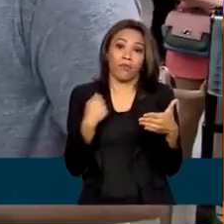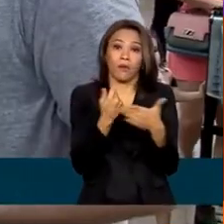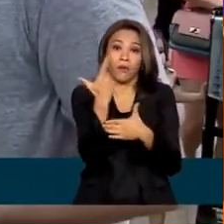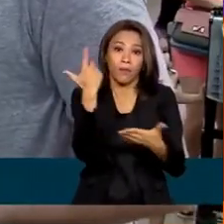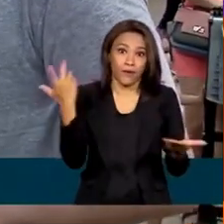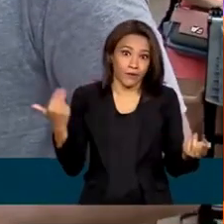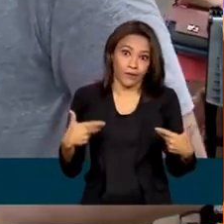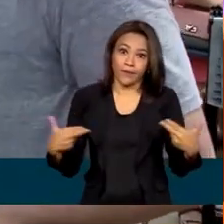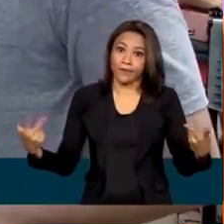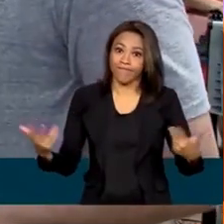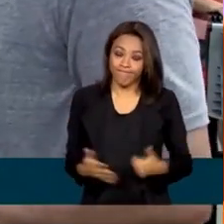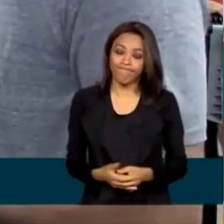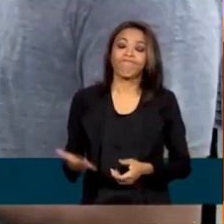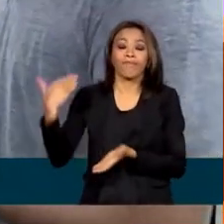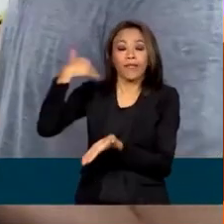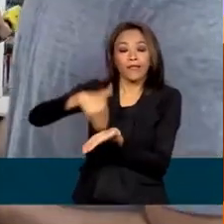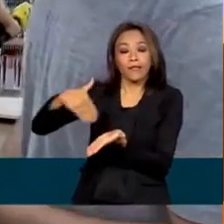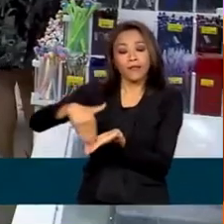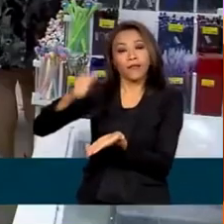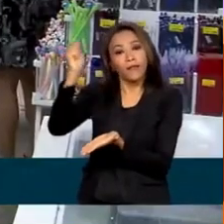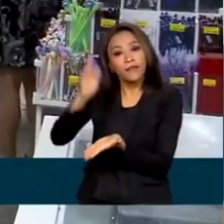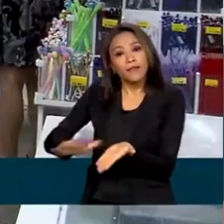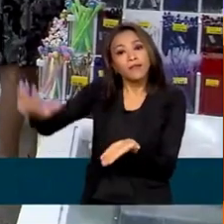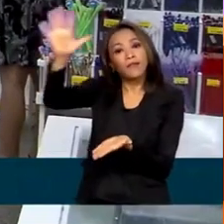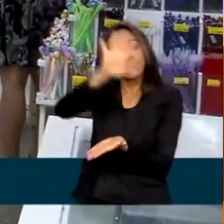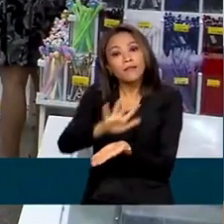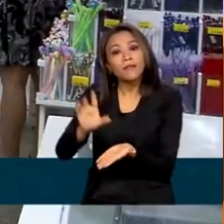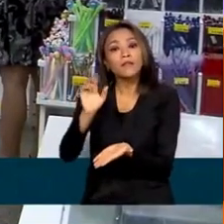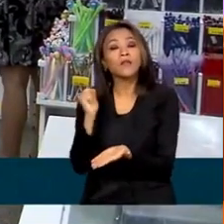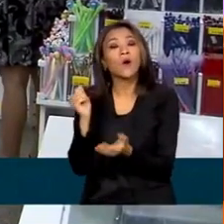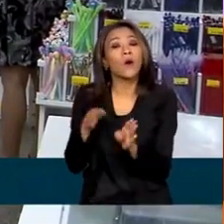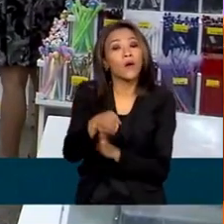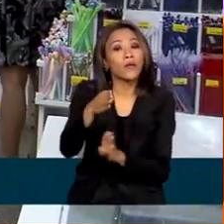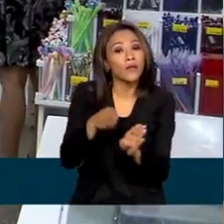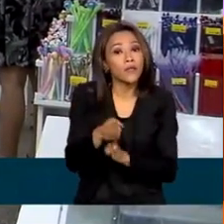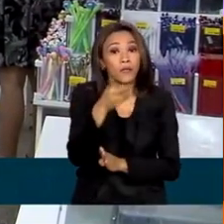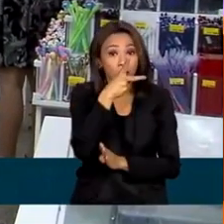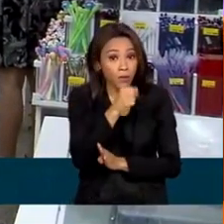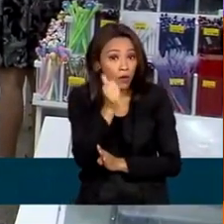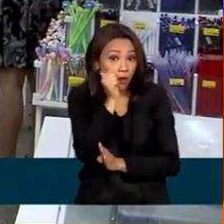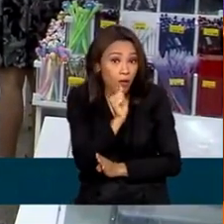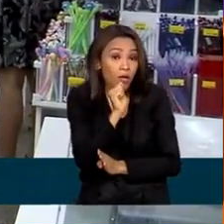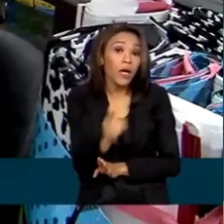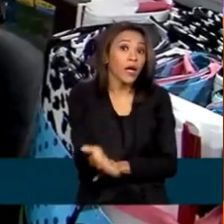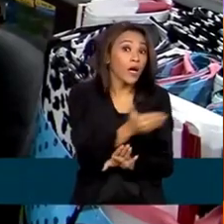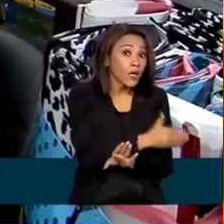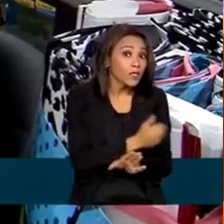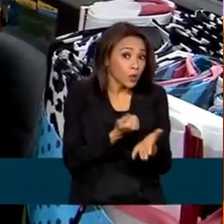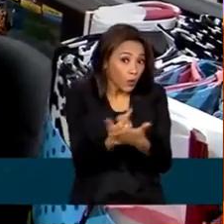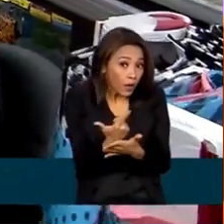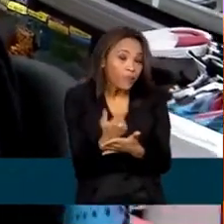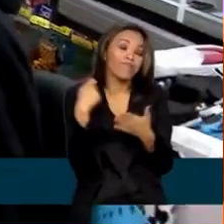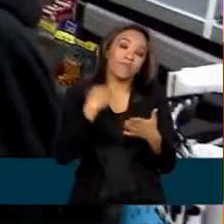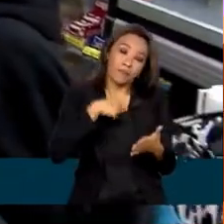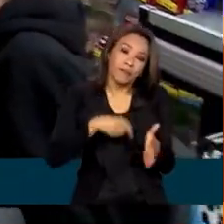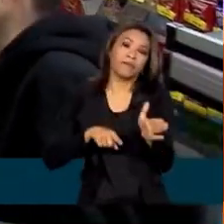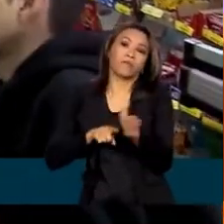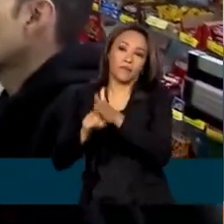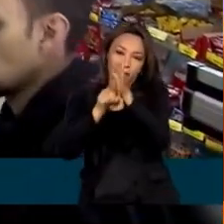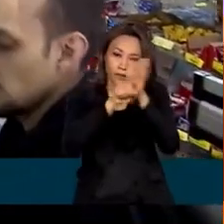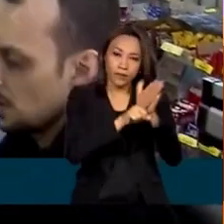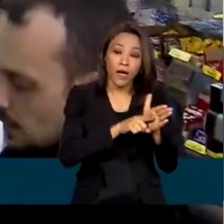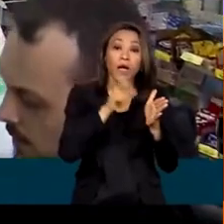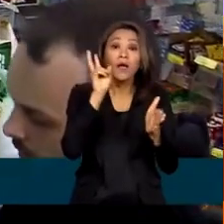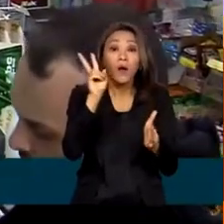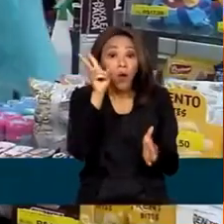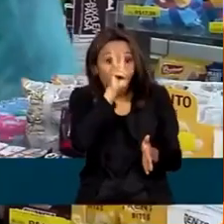hora. A Secretaria Nacional do Consumidor também recomenda que os pais pesquisem bem antes de comprar. É importante guardar sempre o